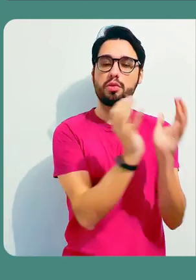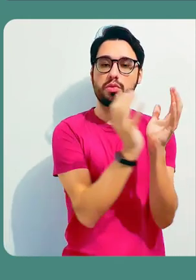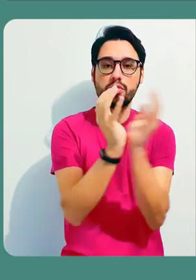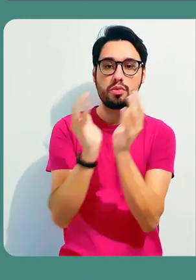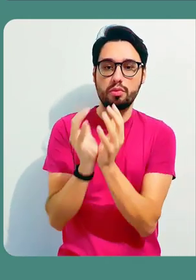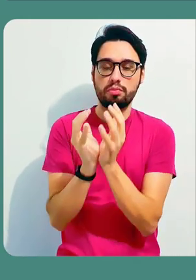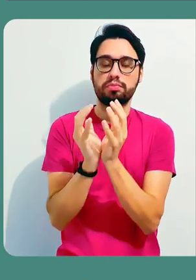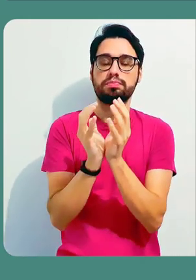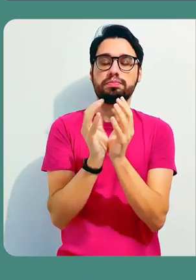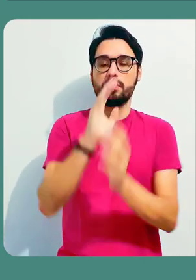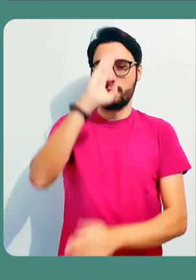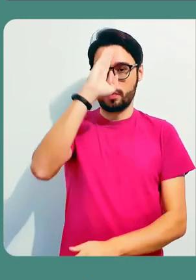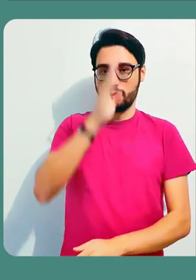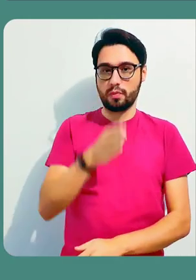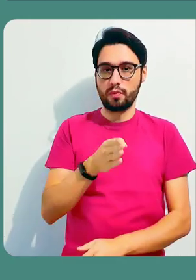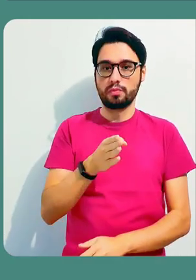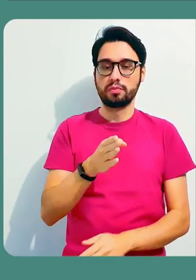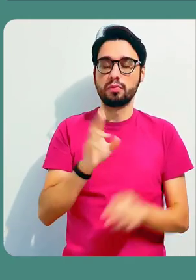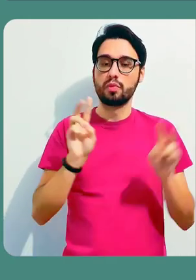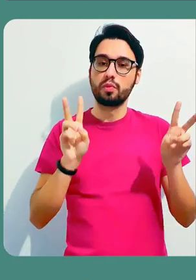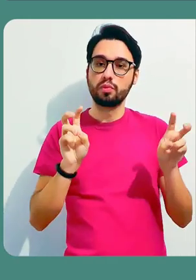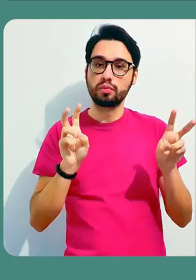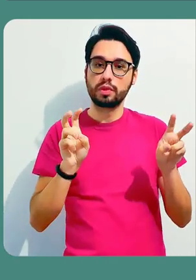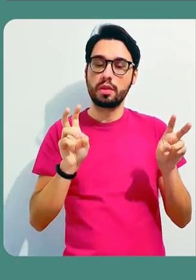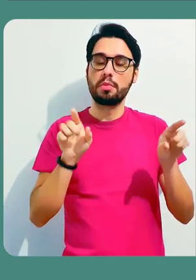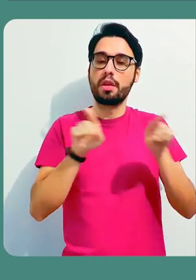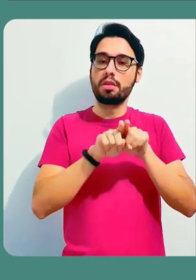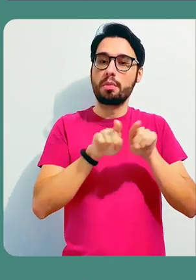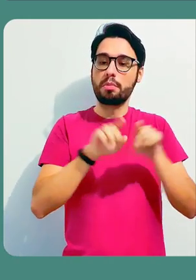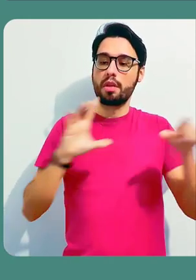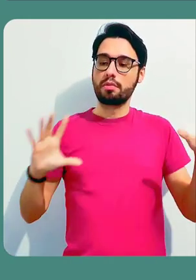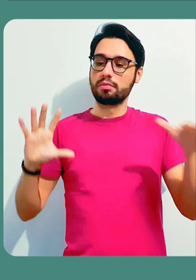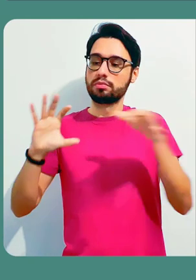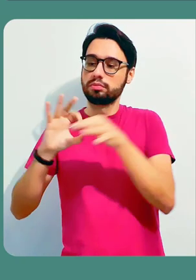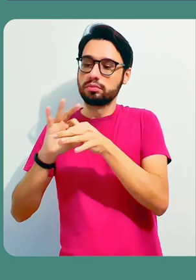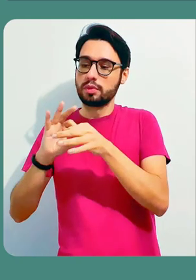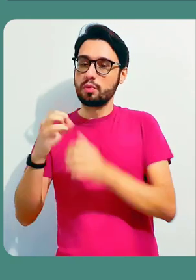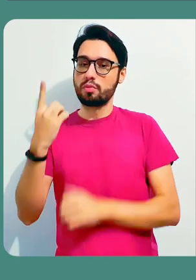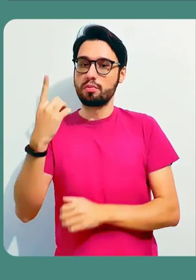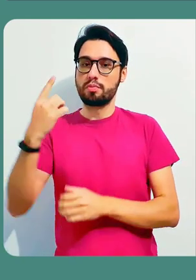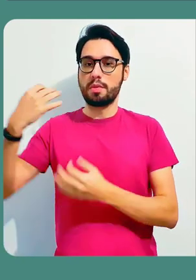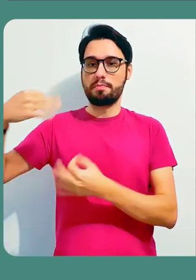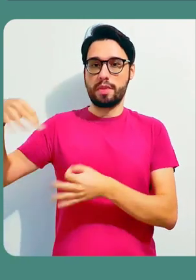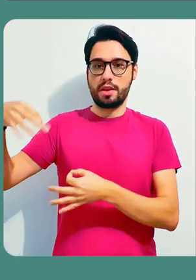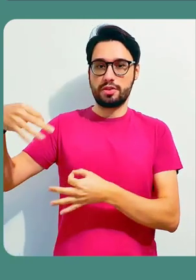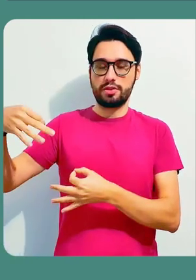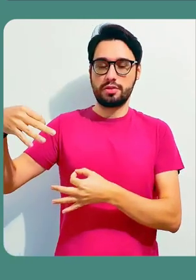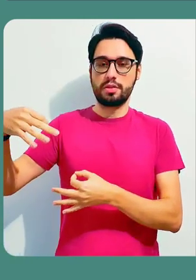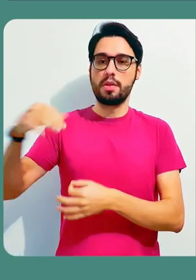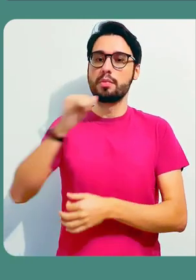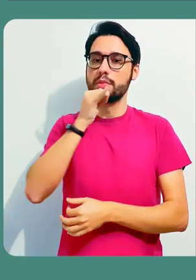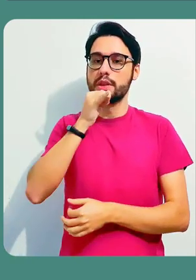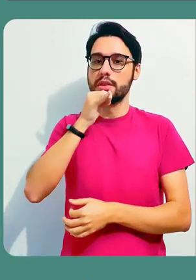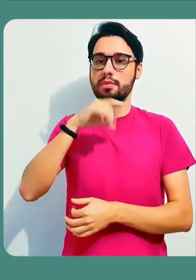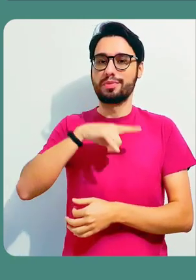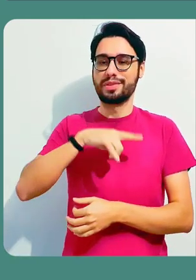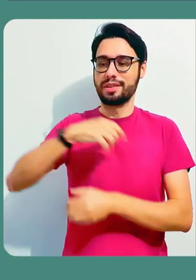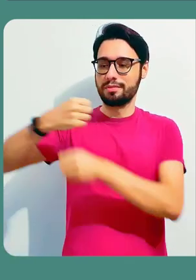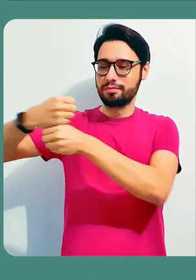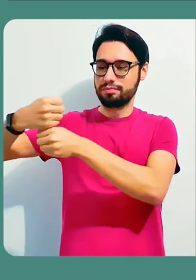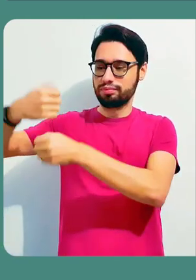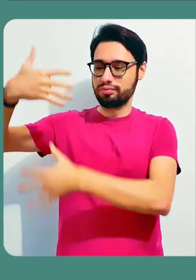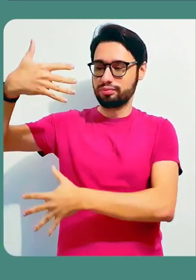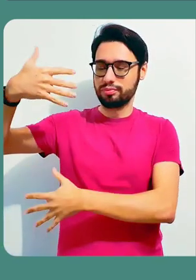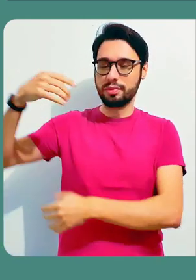temas. Então, cada estudante ficou responsável por algum tema específico. E para cada tema, então, eu encolei uma página no mesmo